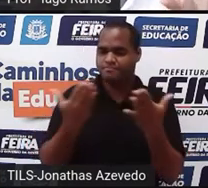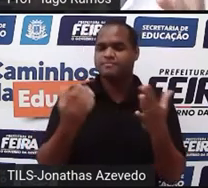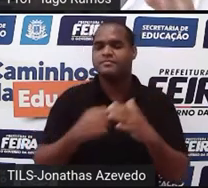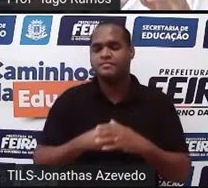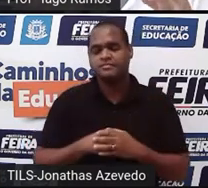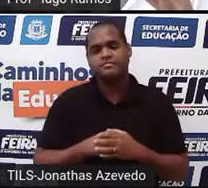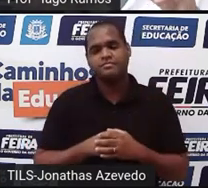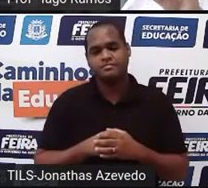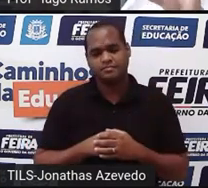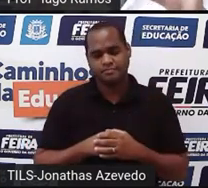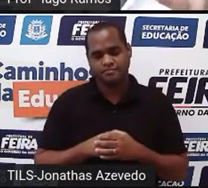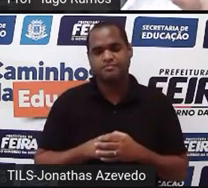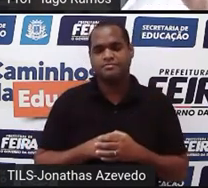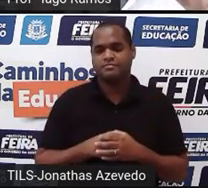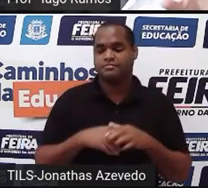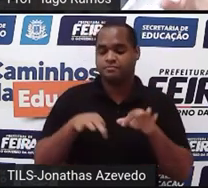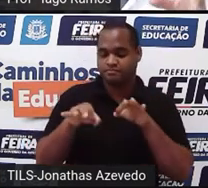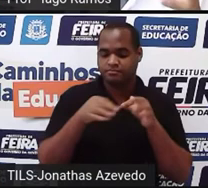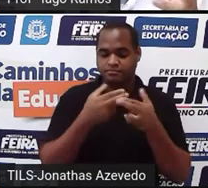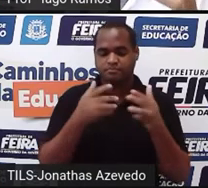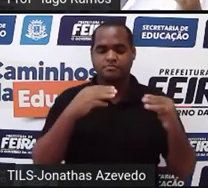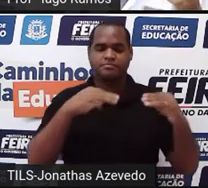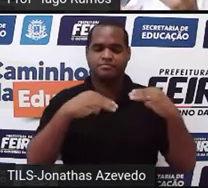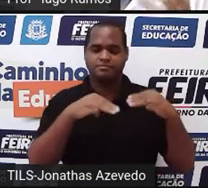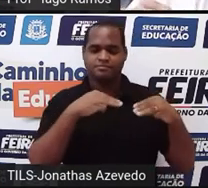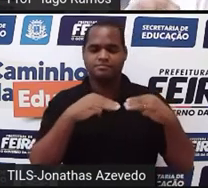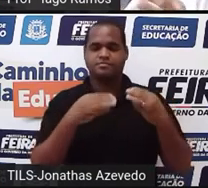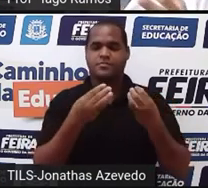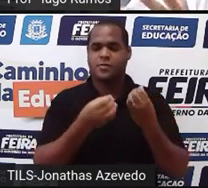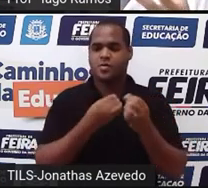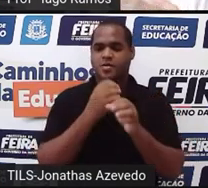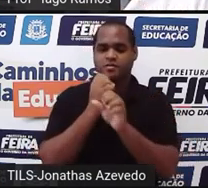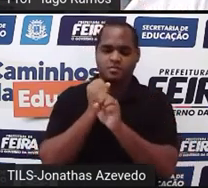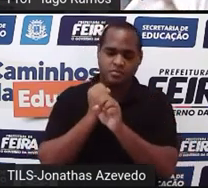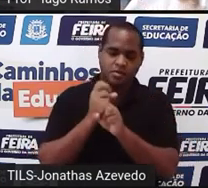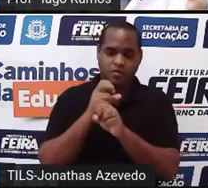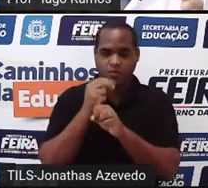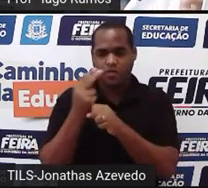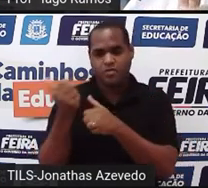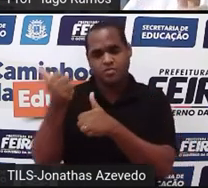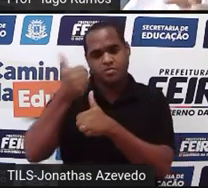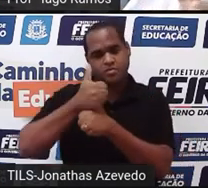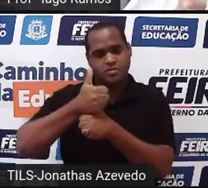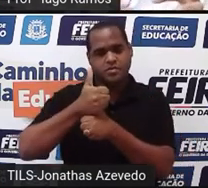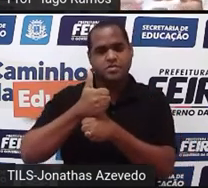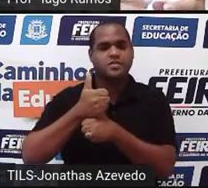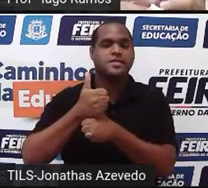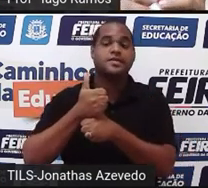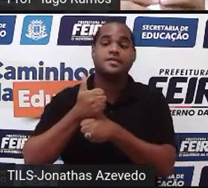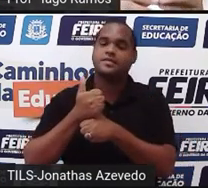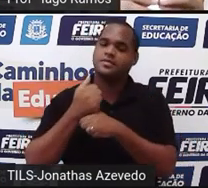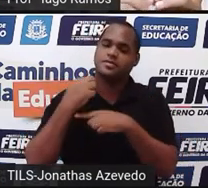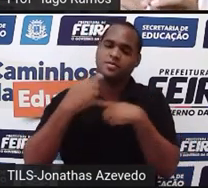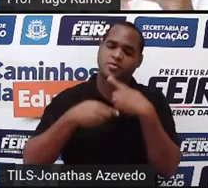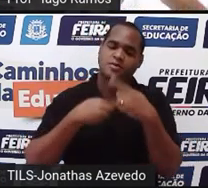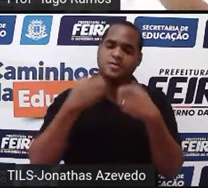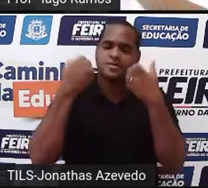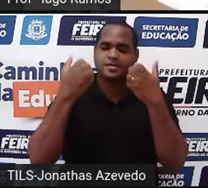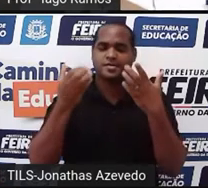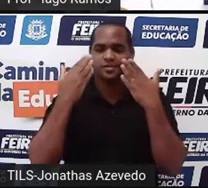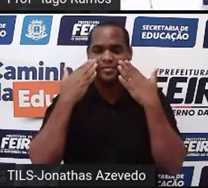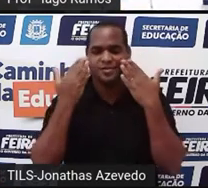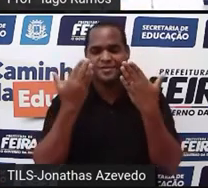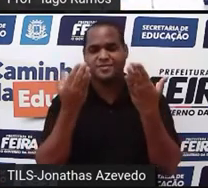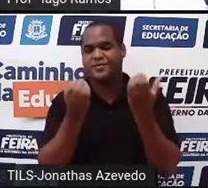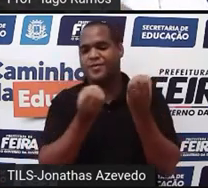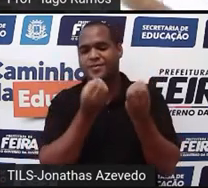e a gente vai resolver por um dos métodos, ou adição, ou substituição, e depois a gente vai mostrar isso no